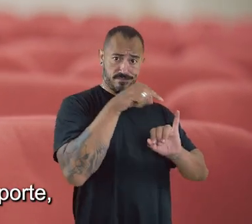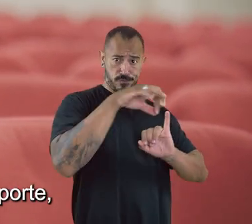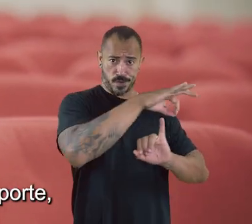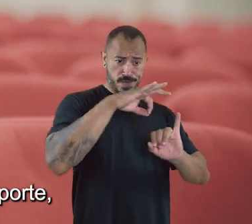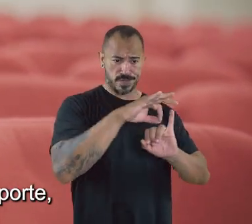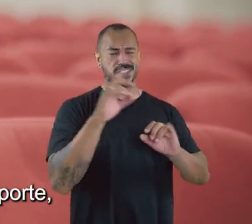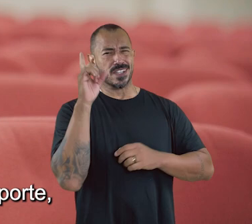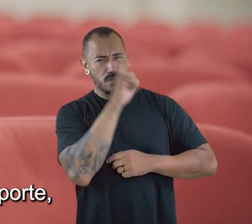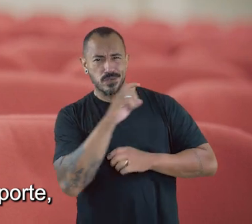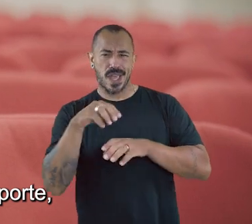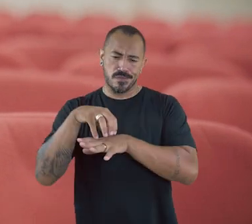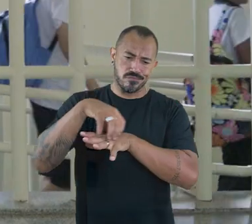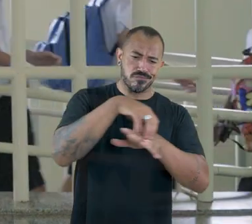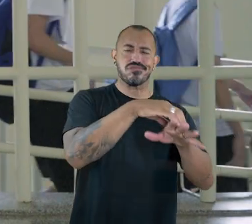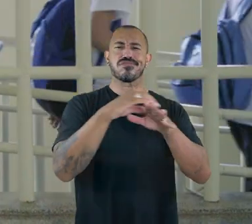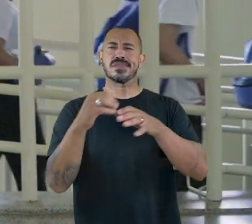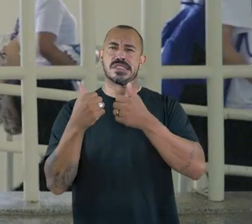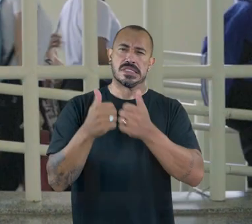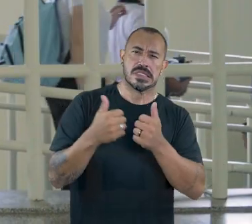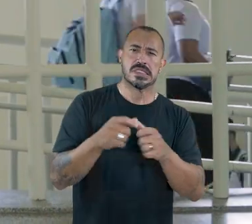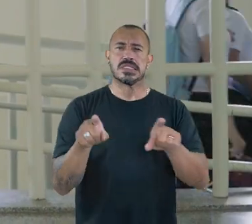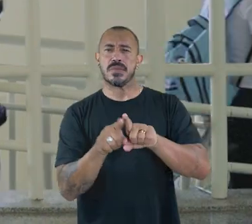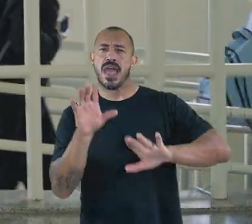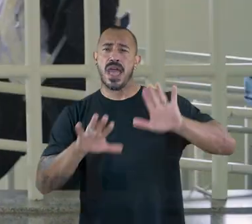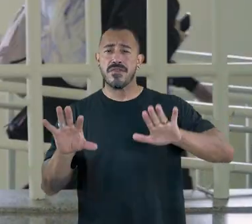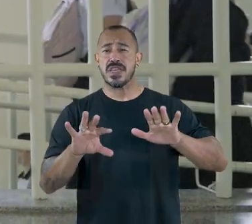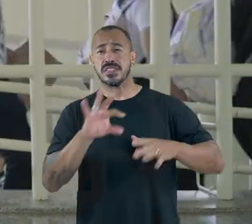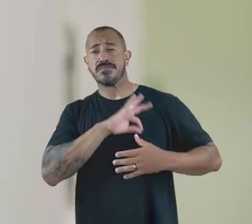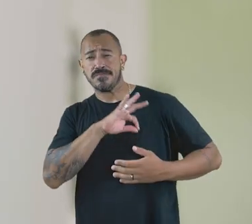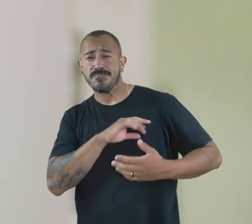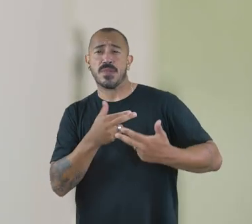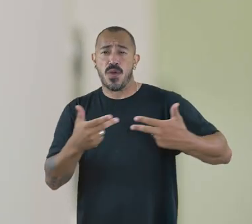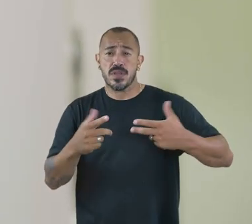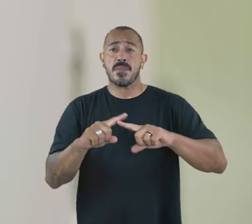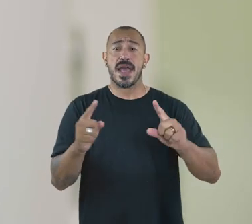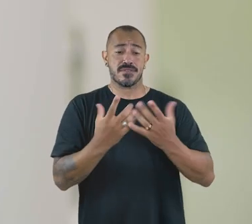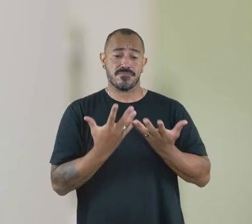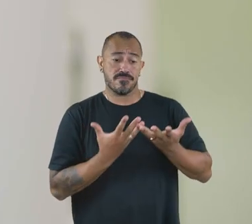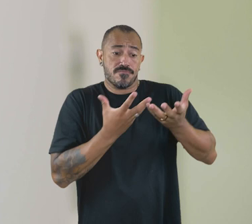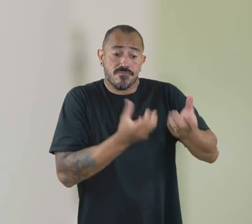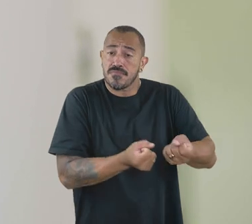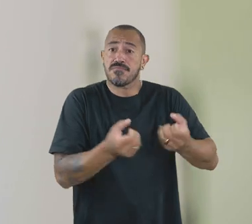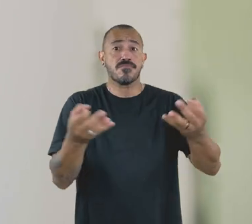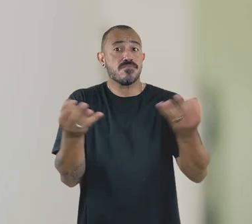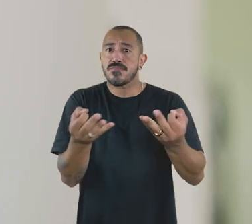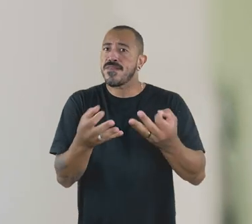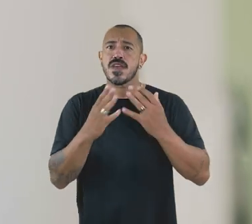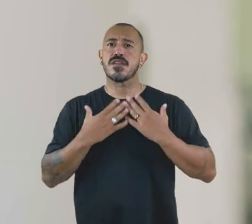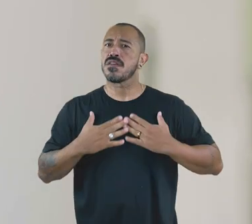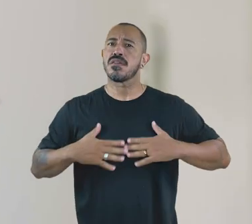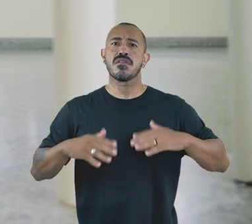dificuldades com transporte, até a questão financeira mesmo, só que o IFES me acolheu muito, assim, muito tranquilamente.